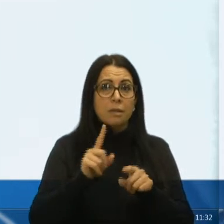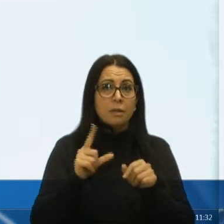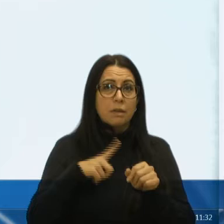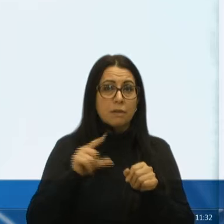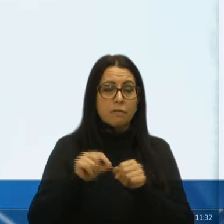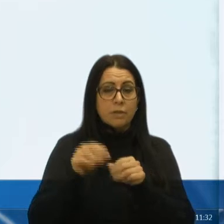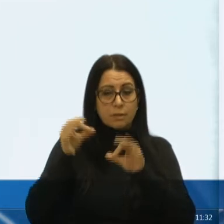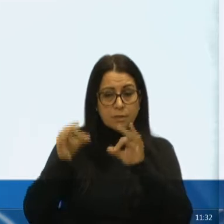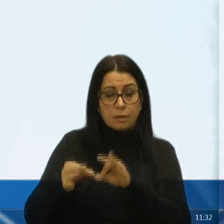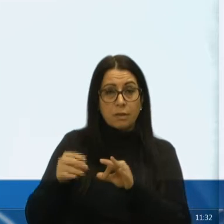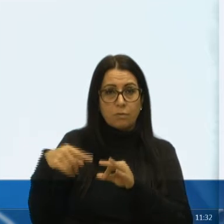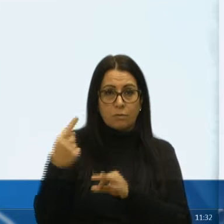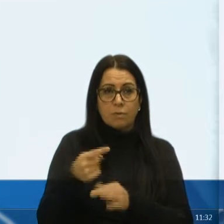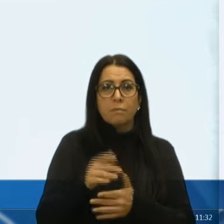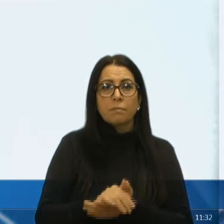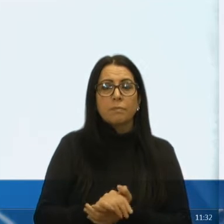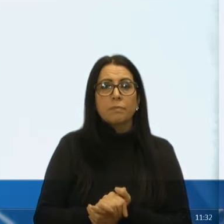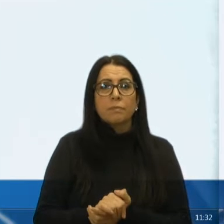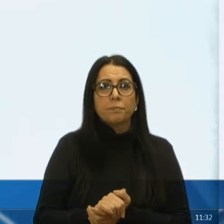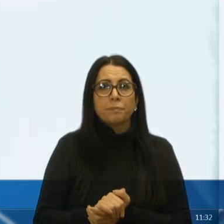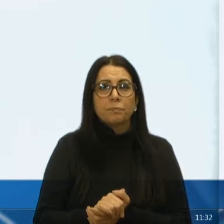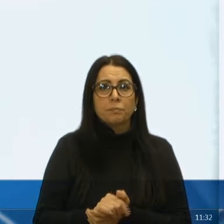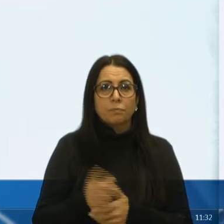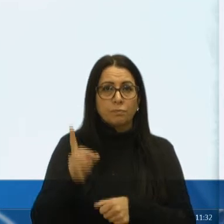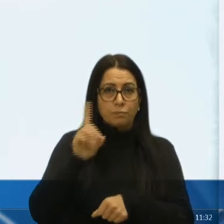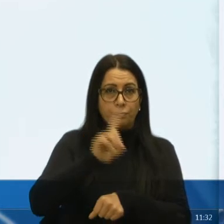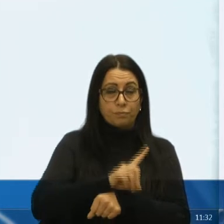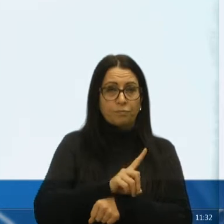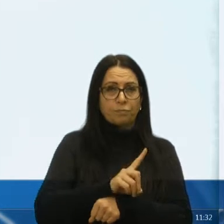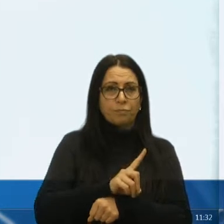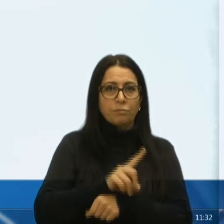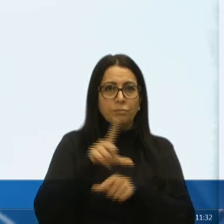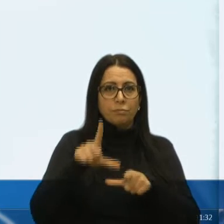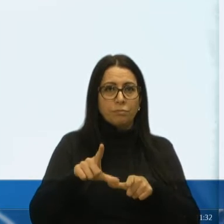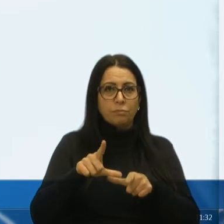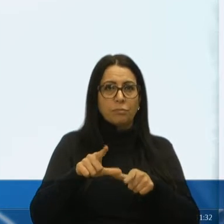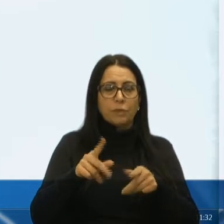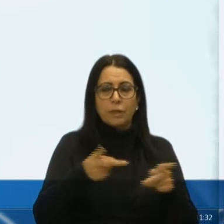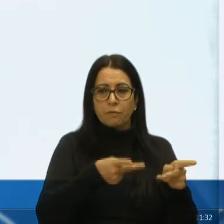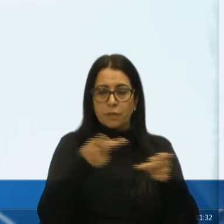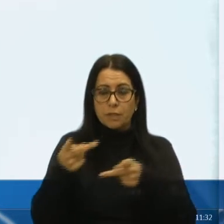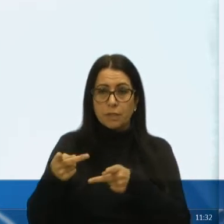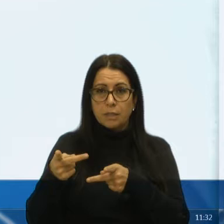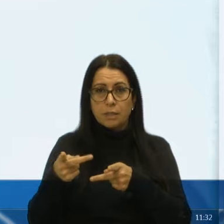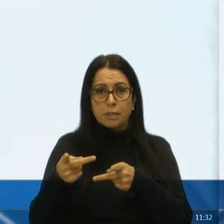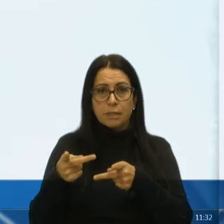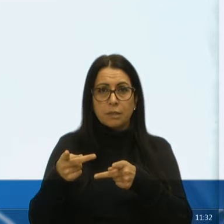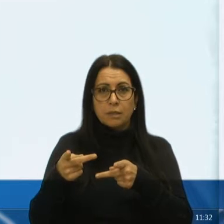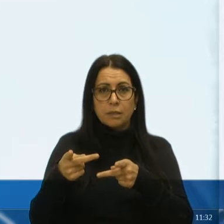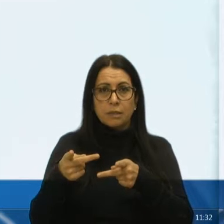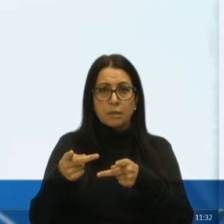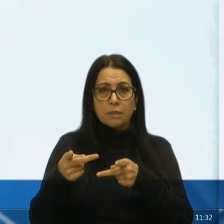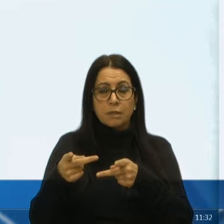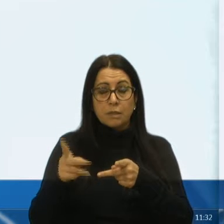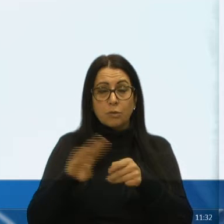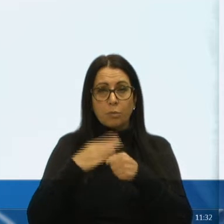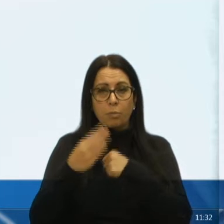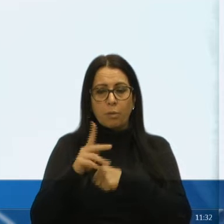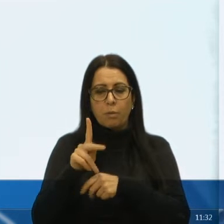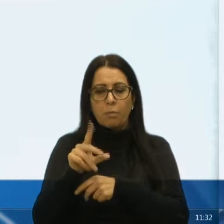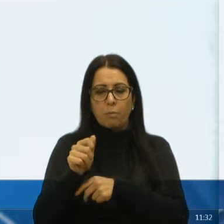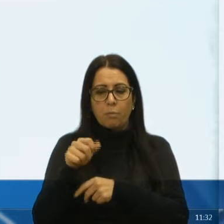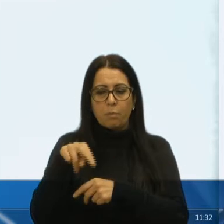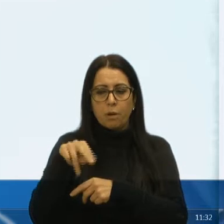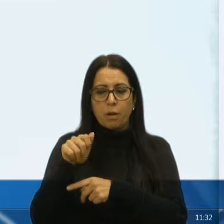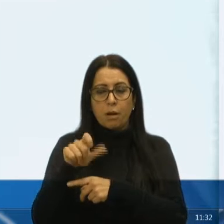justiça aqui, que no dia do gabinete itinerante, que teve lá no bairro Planalto, lá na escola